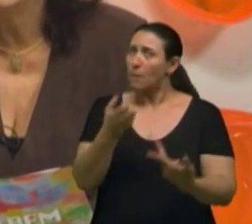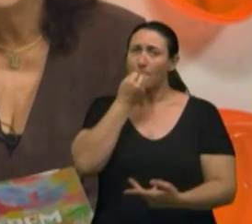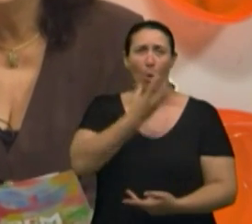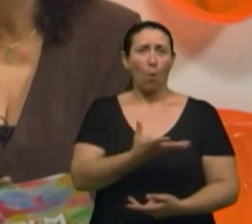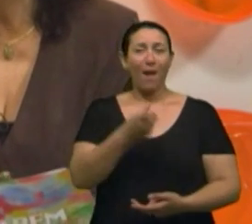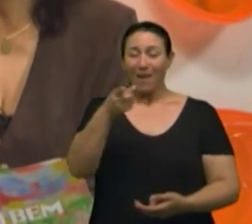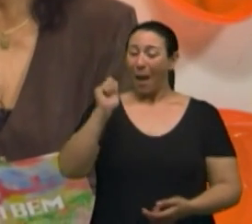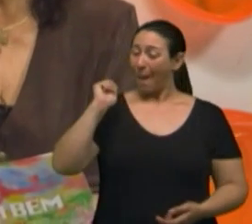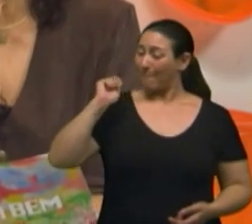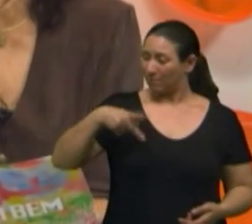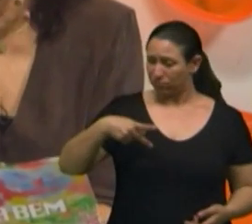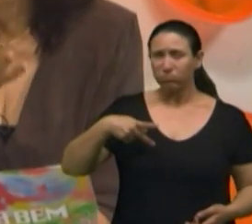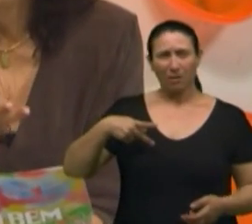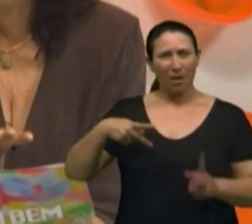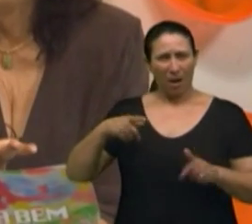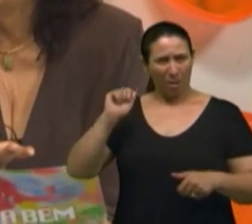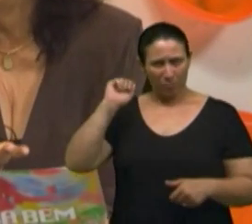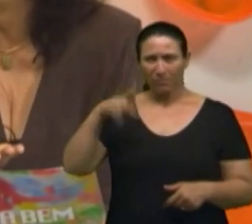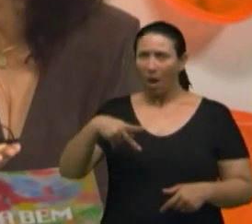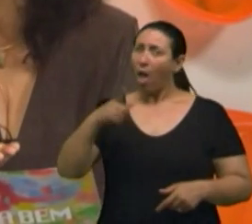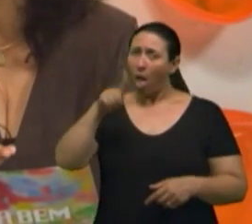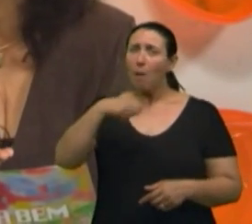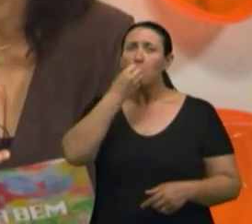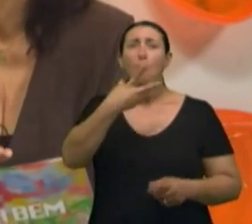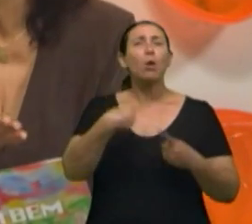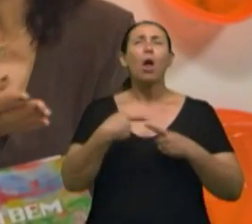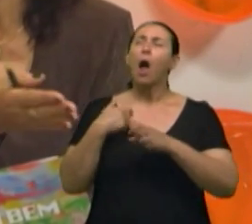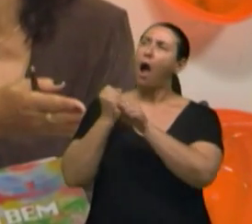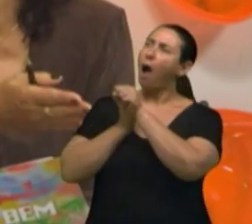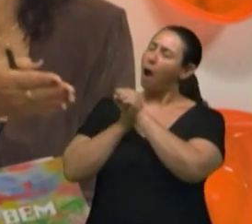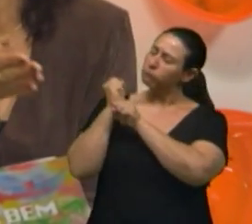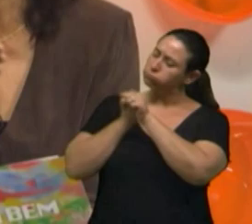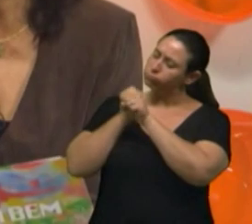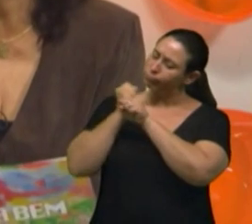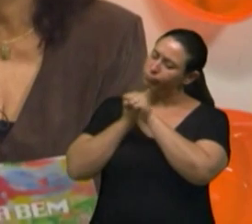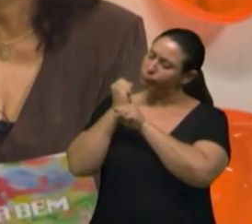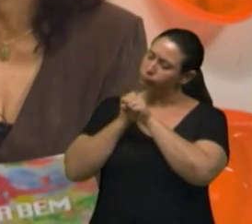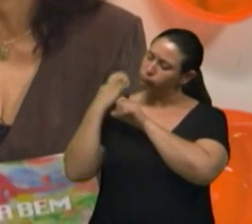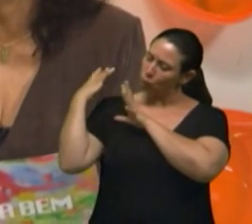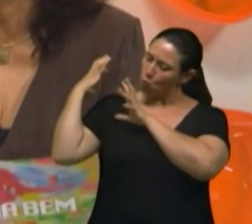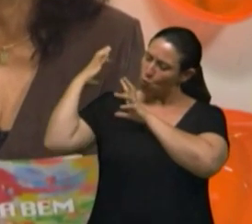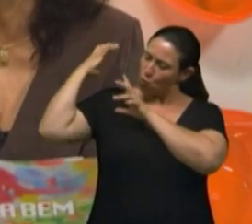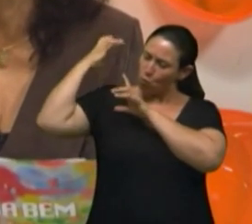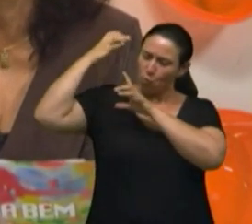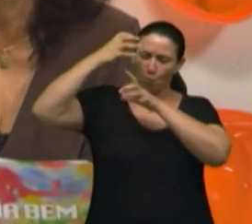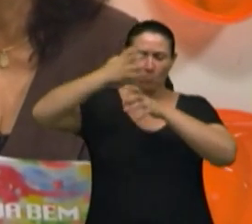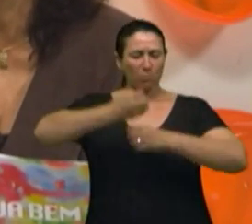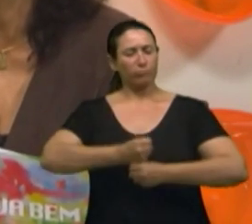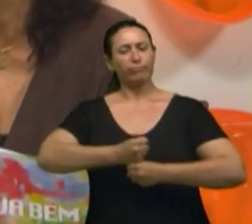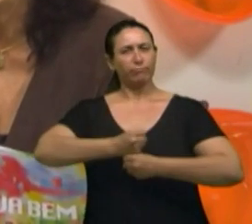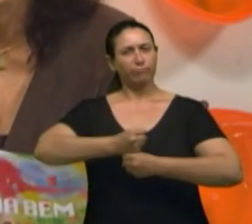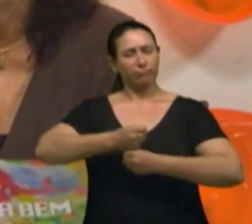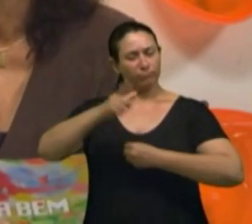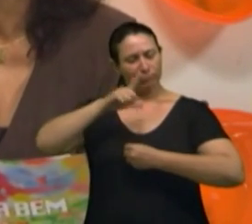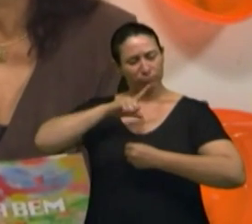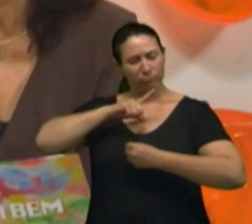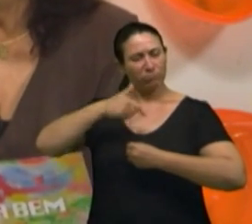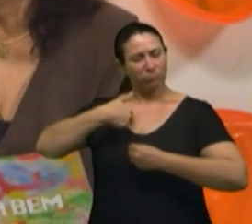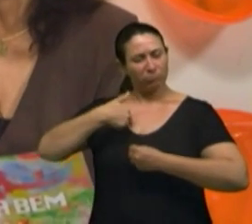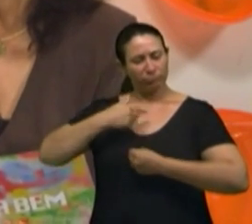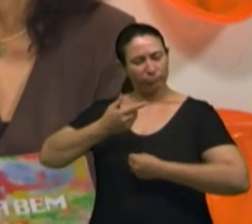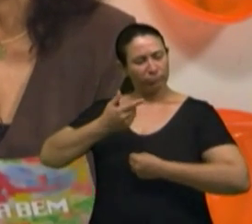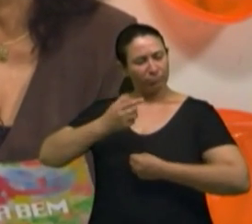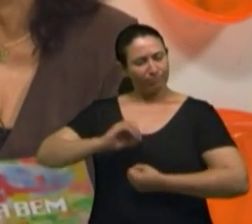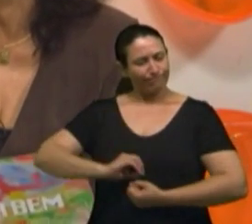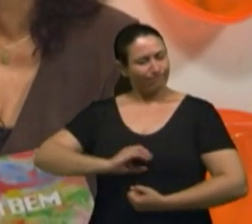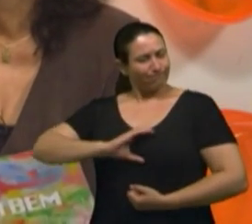aposentadoria. É um privilégio poder se aposentar, porque teve todo um tempo de contribuição para o crescimento do país. Então,